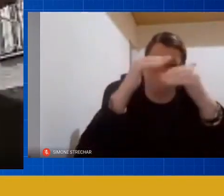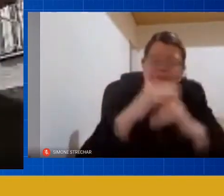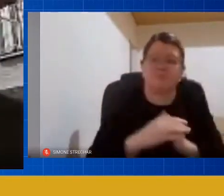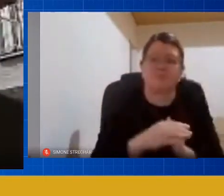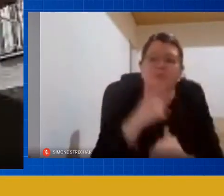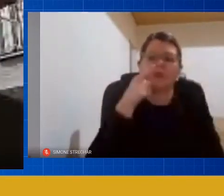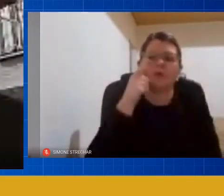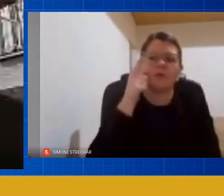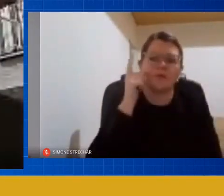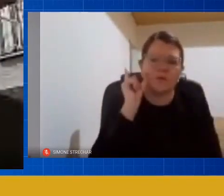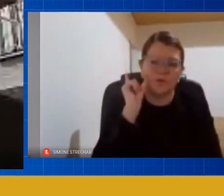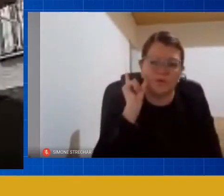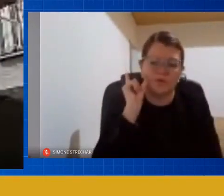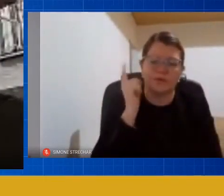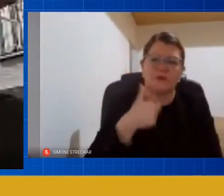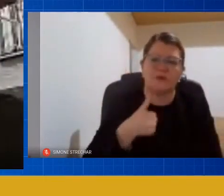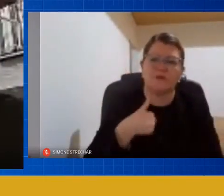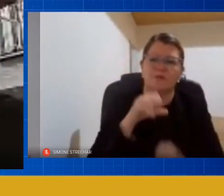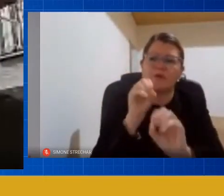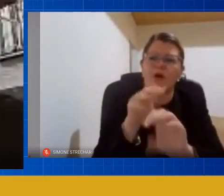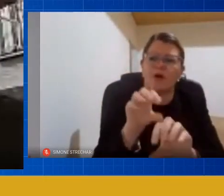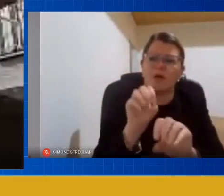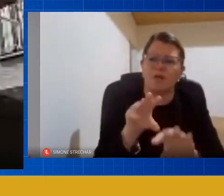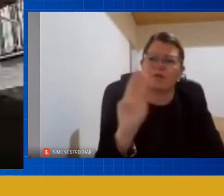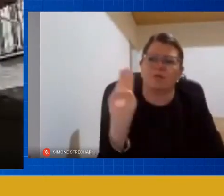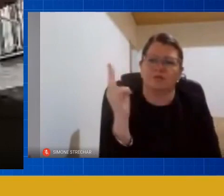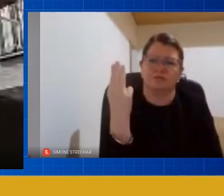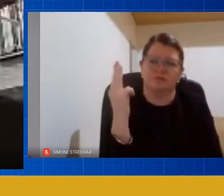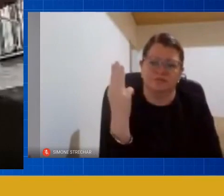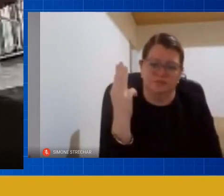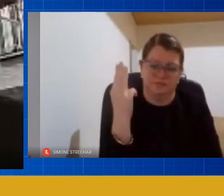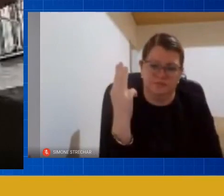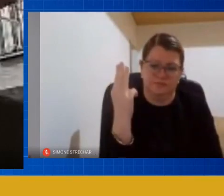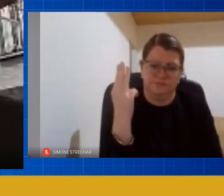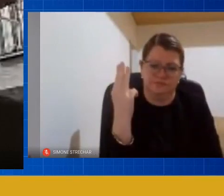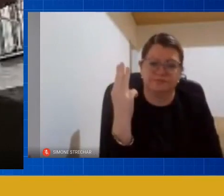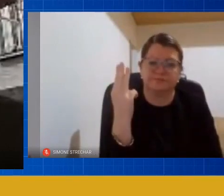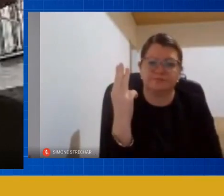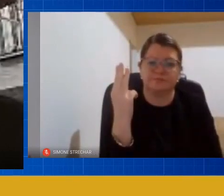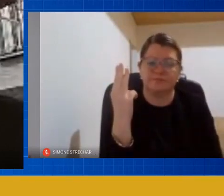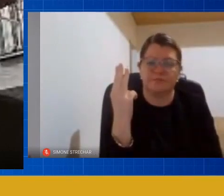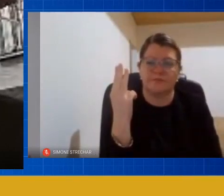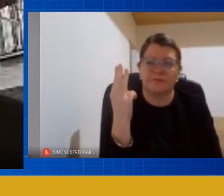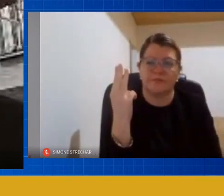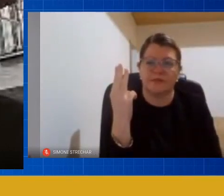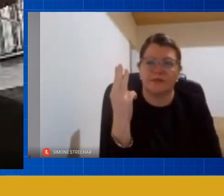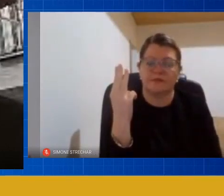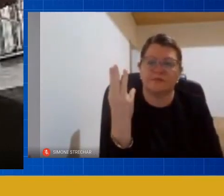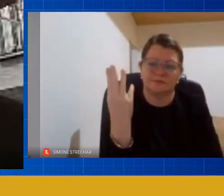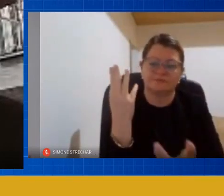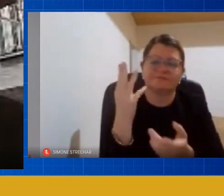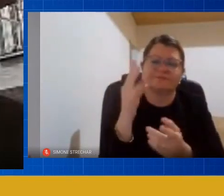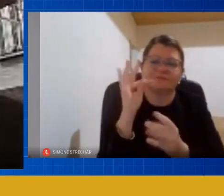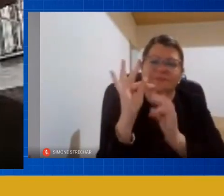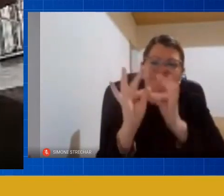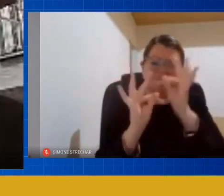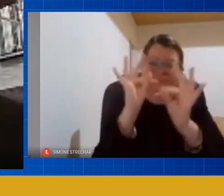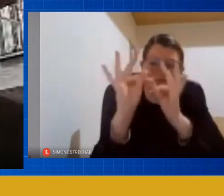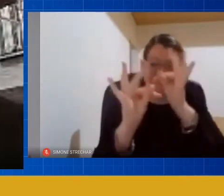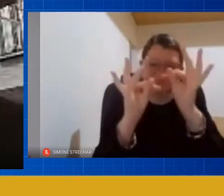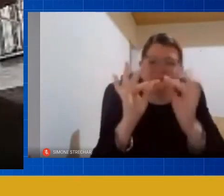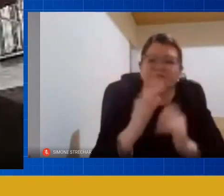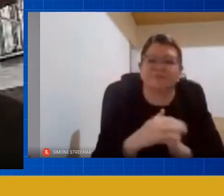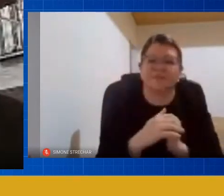ontem para o Maranhão por exemplo né usando a tecnologia e eles me